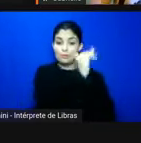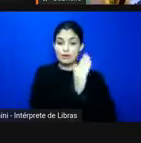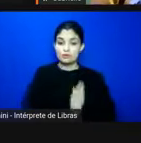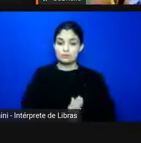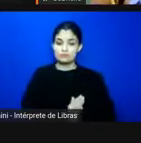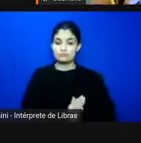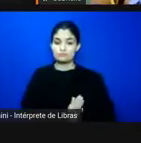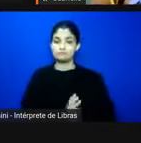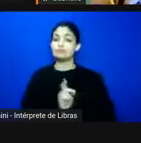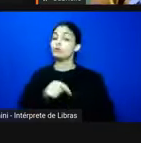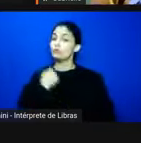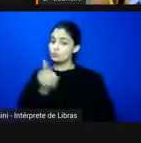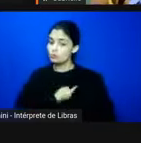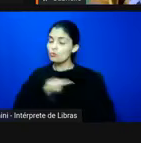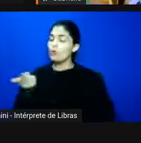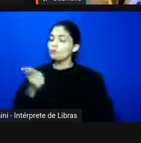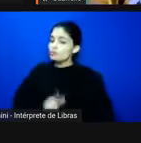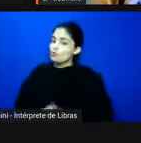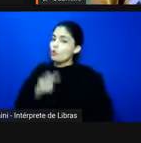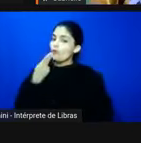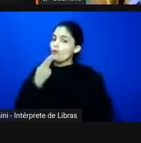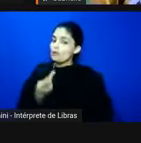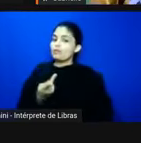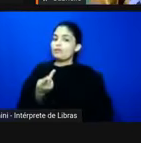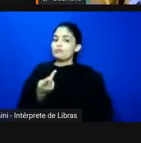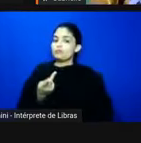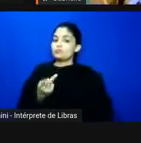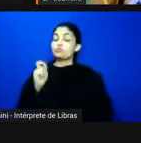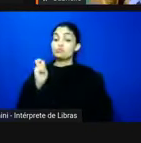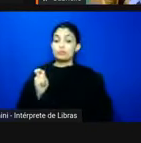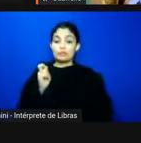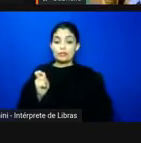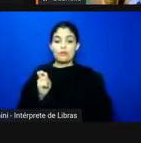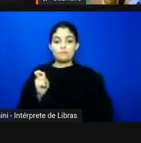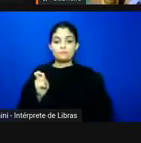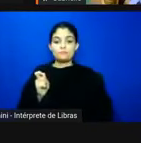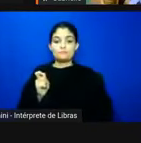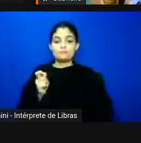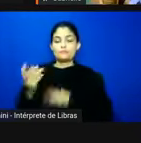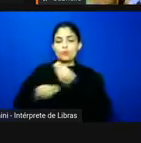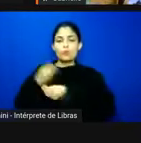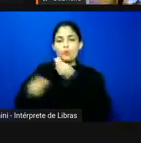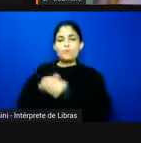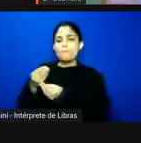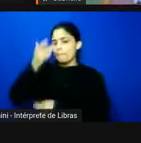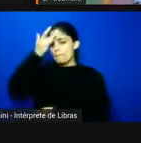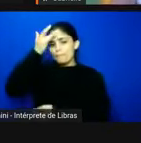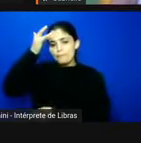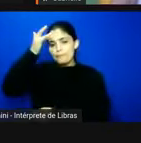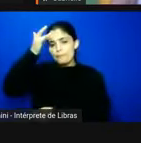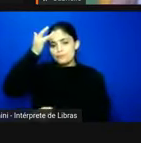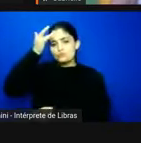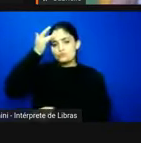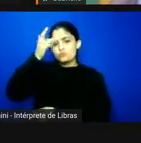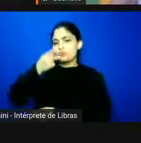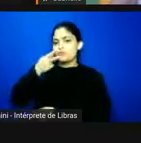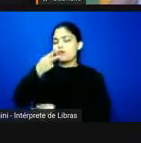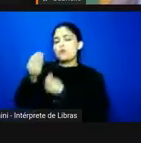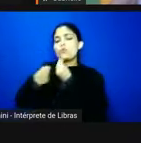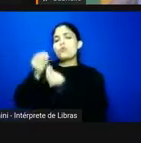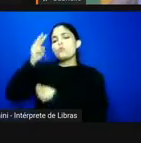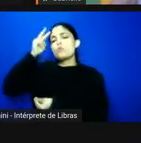reposiciona o modo de como as pessoas normalmente lidam com o que se chama de história regional